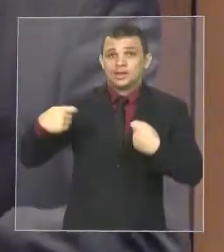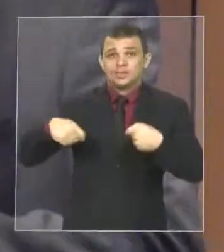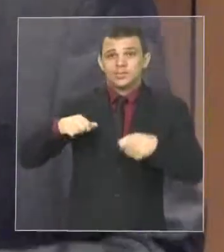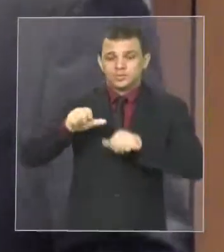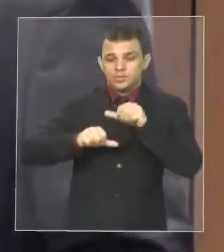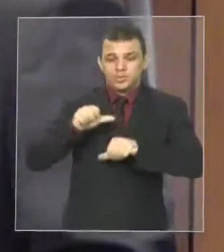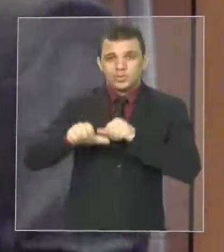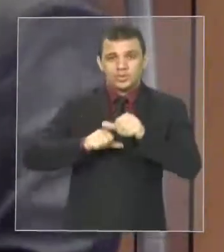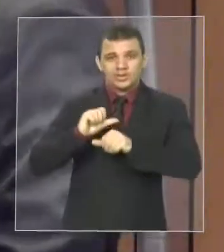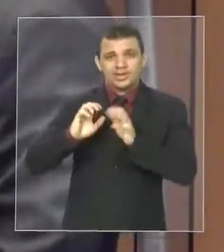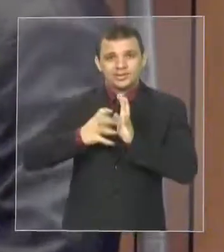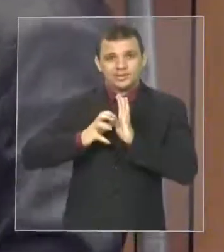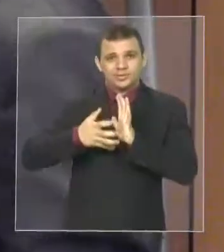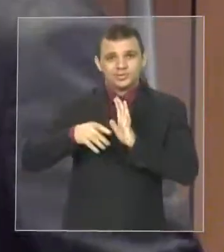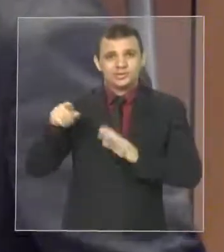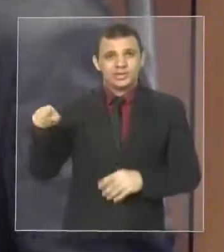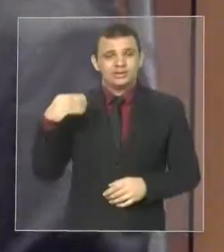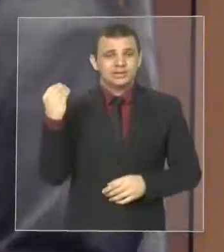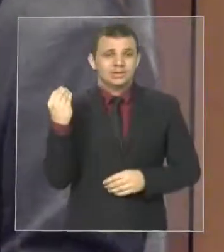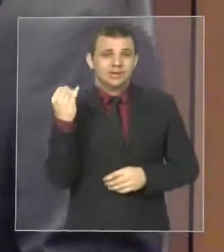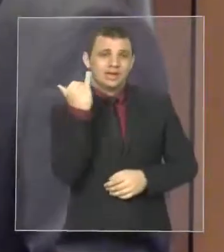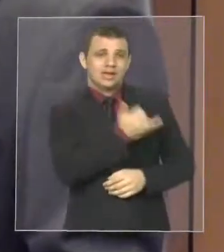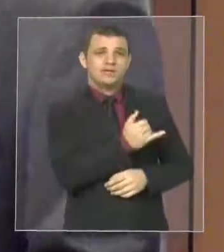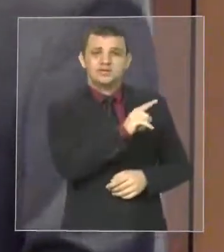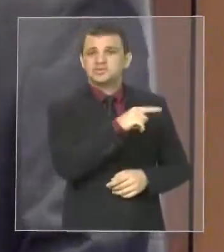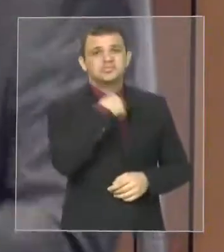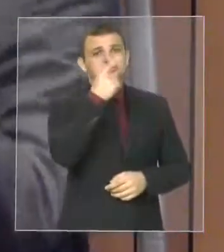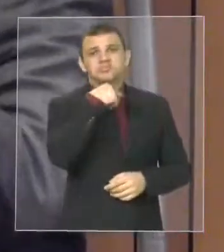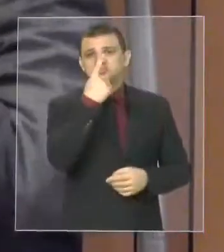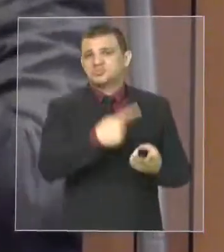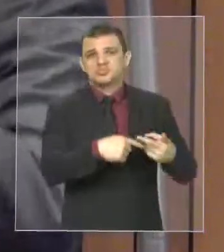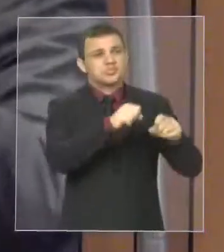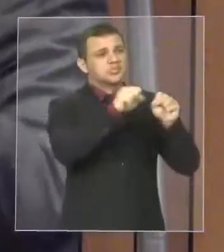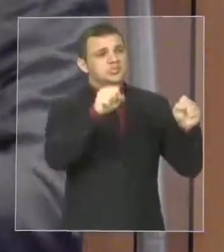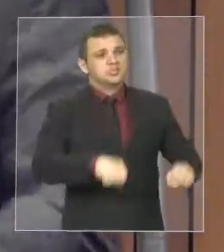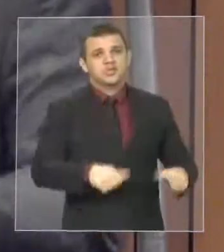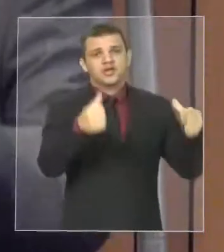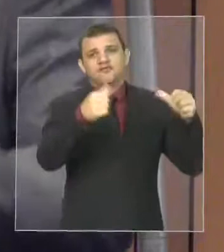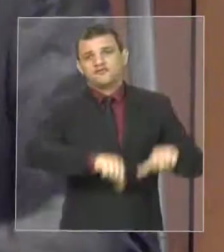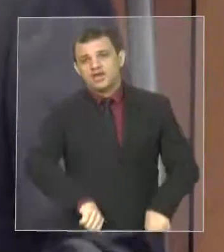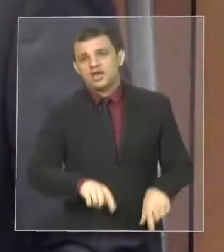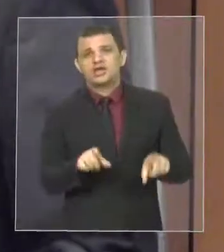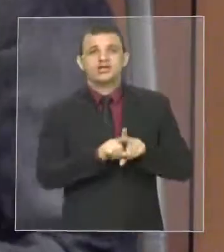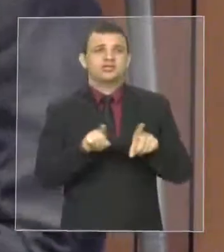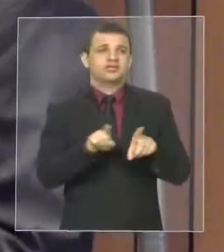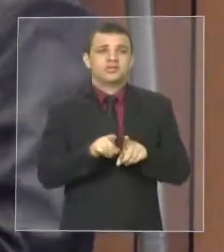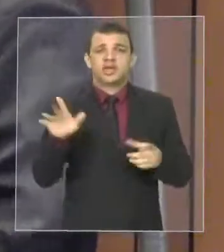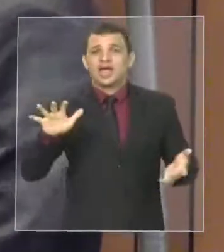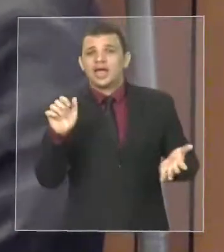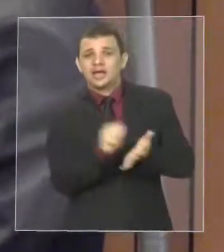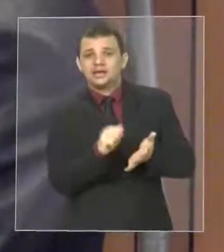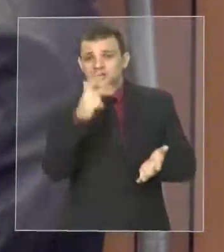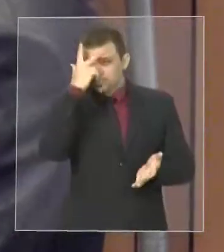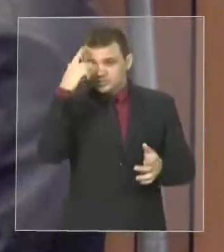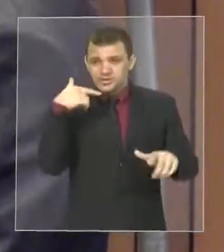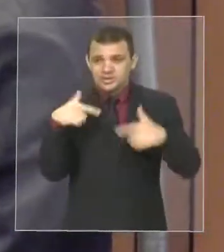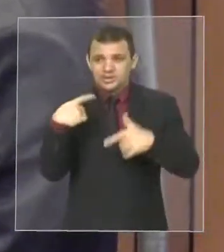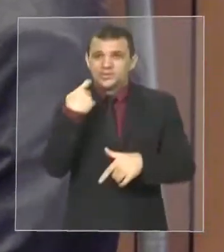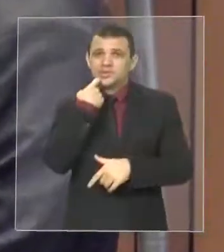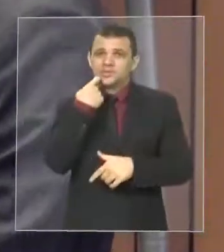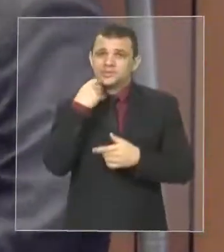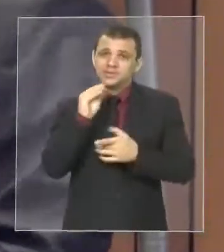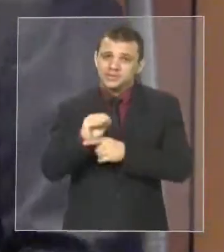Um sistema totalmente falho. Eu expus toda a problemática para o secretário, inclusive com o registro de agricultor. Demora. Porque, na época, que eu era